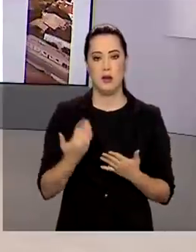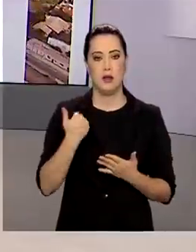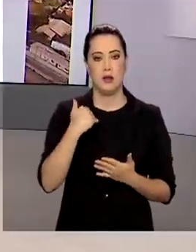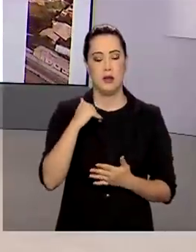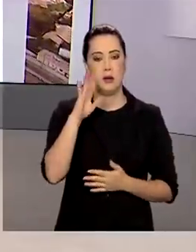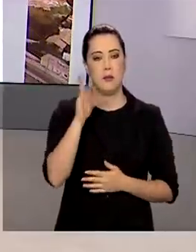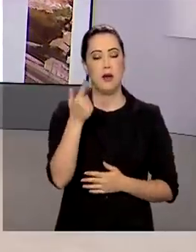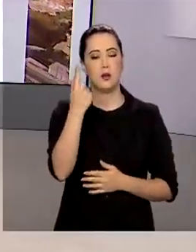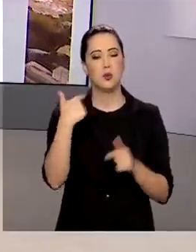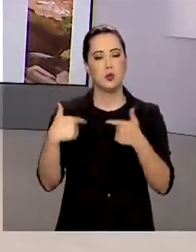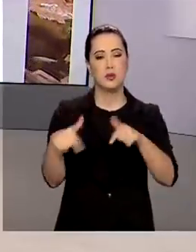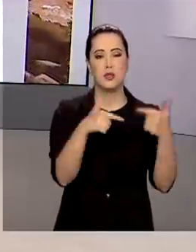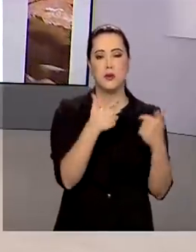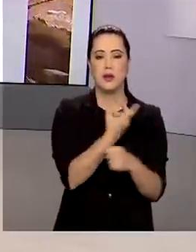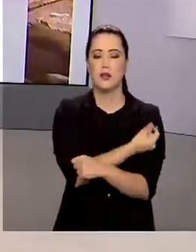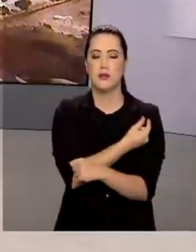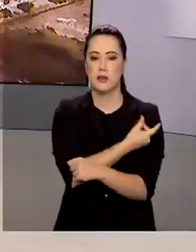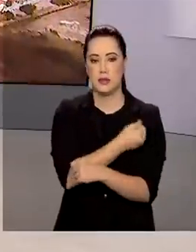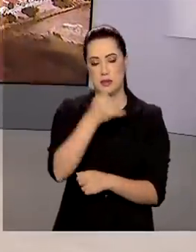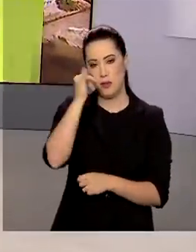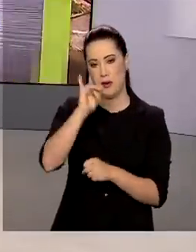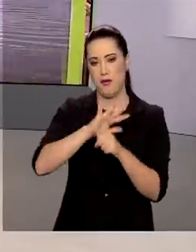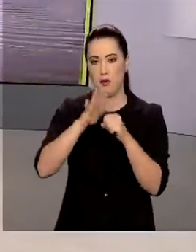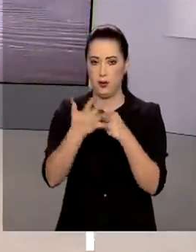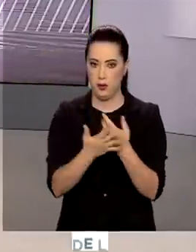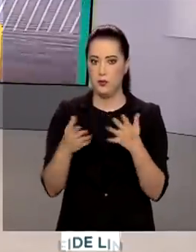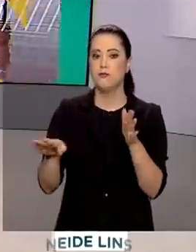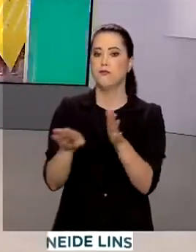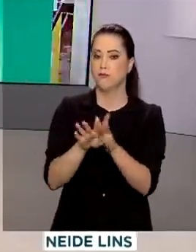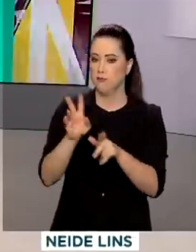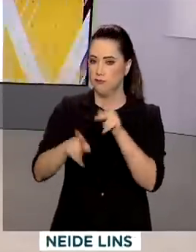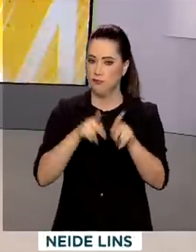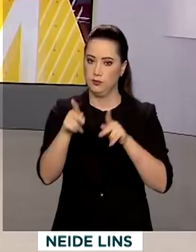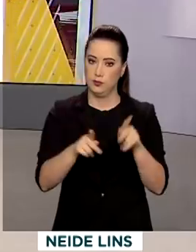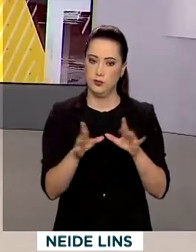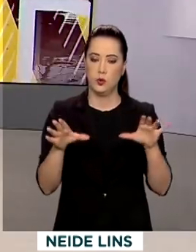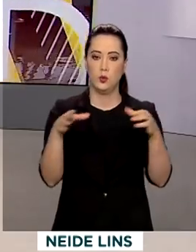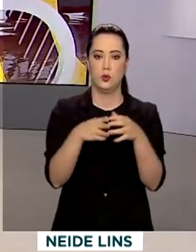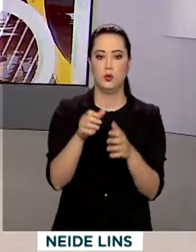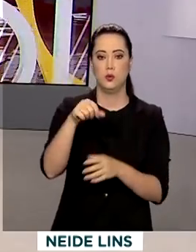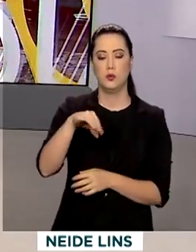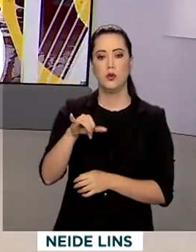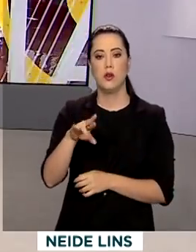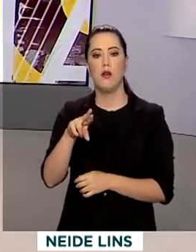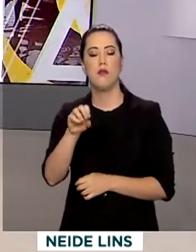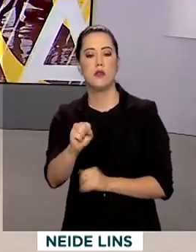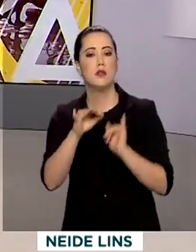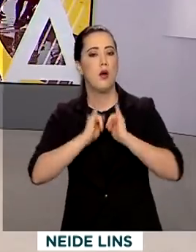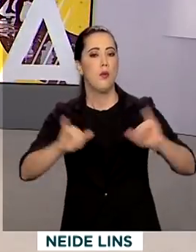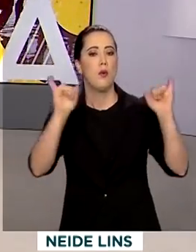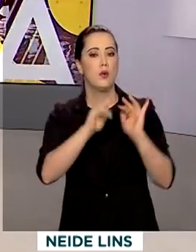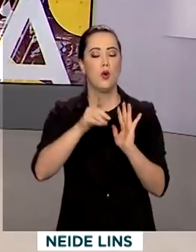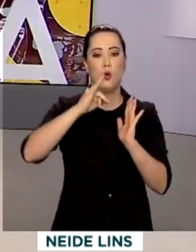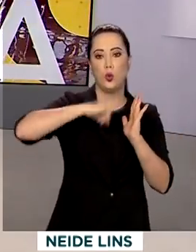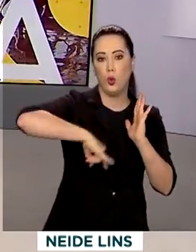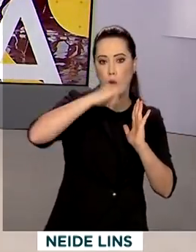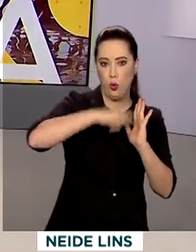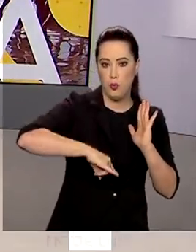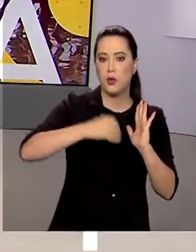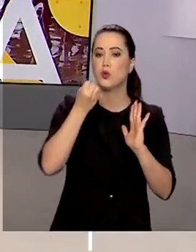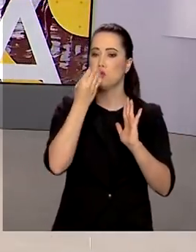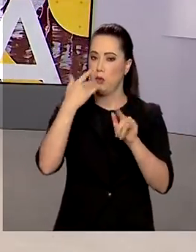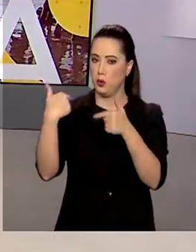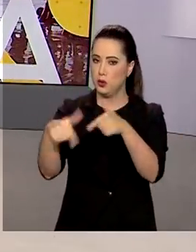coronavírus chegar à população. A Agência Nacional de Vigilância em Saúde, a Anvisa, publicou certificação de